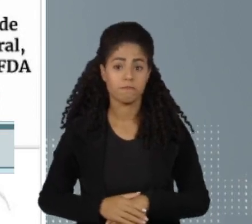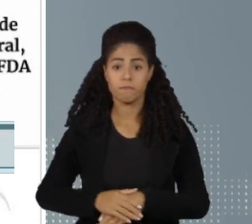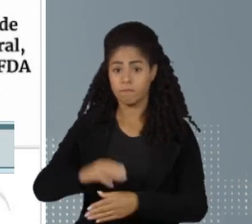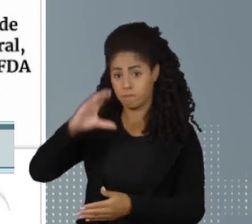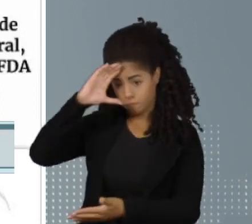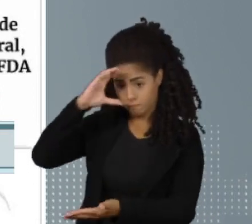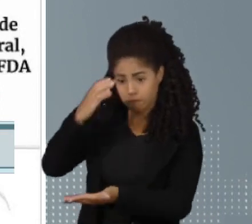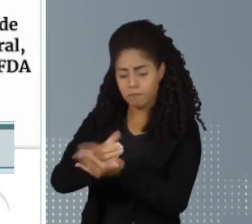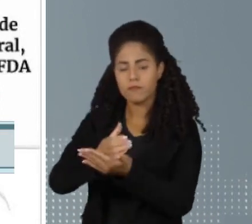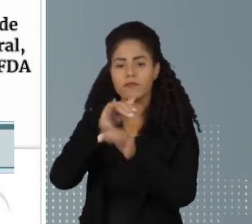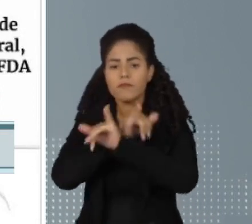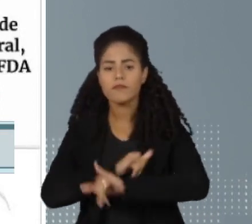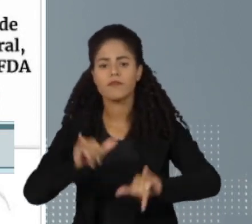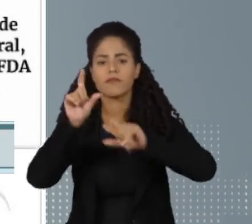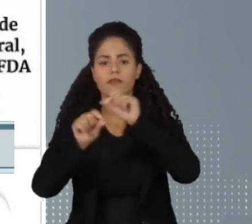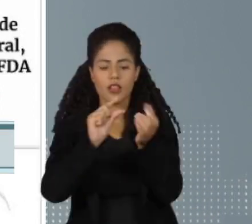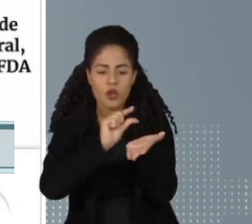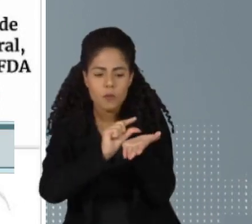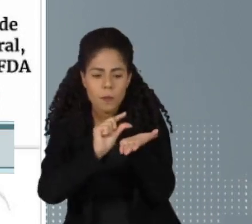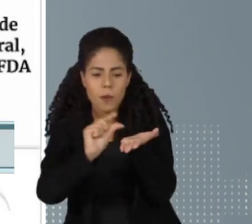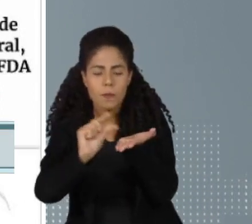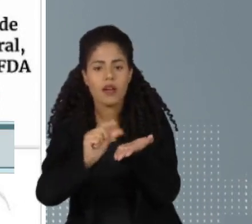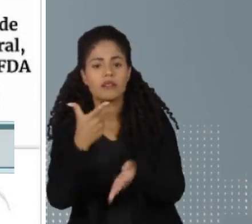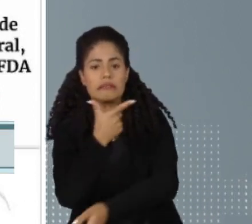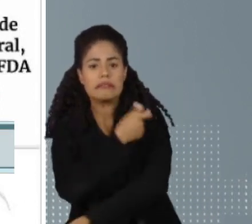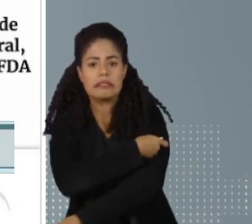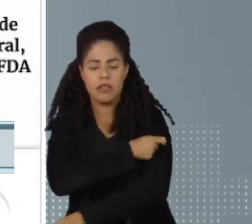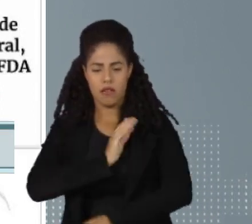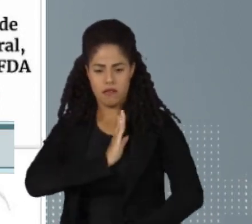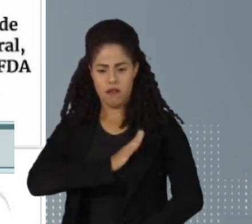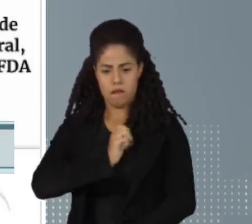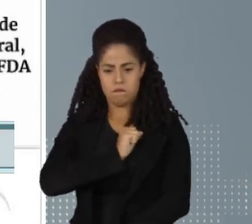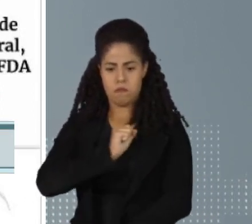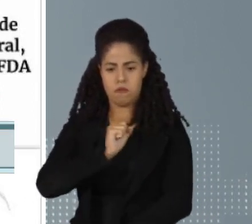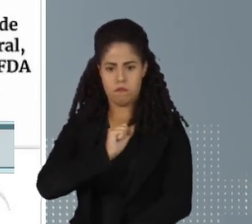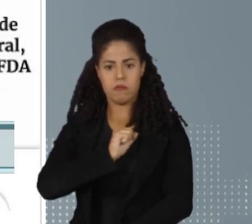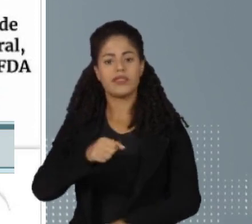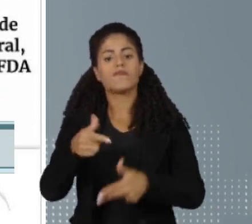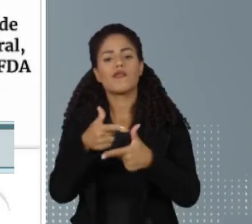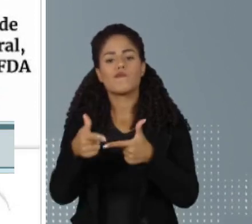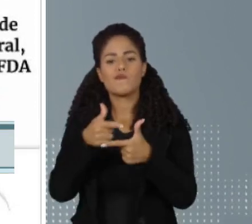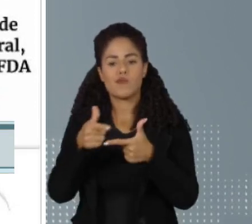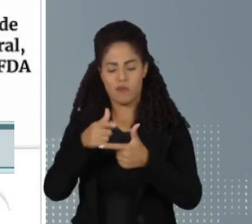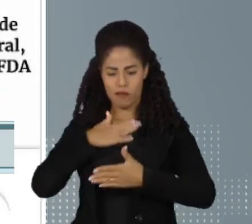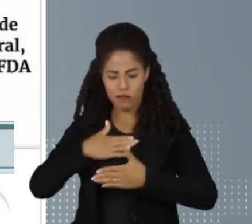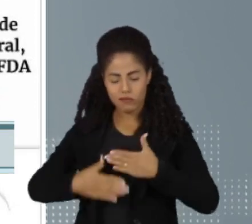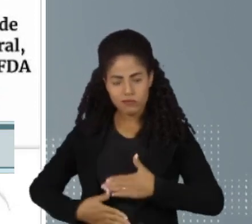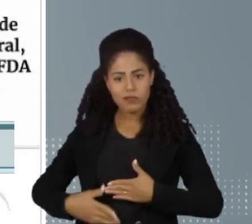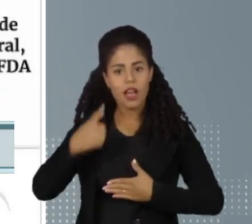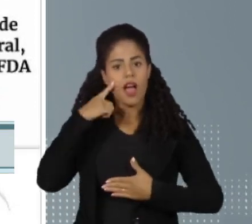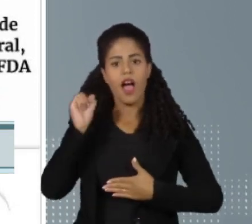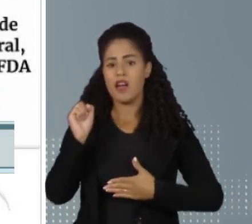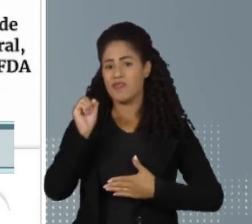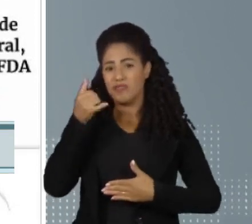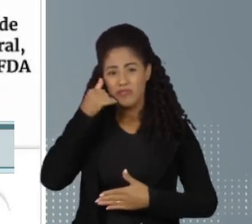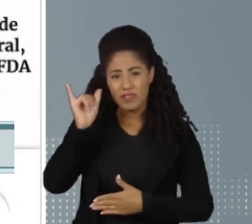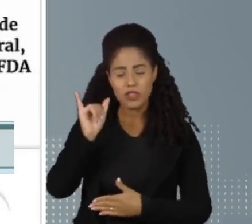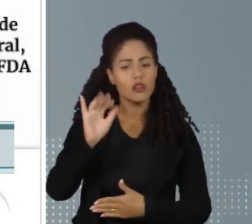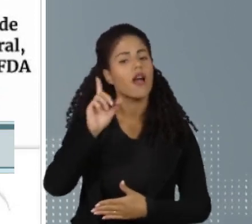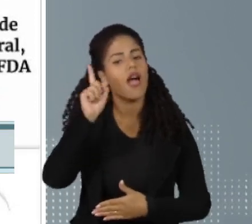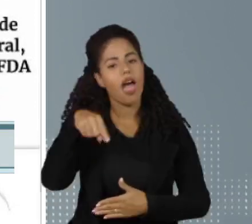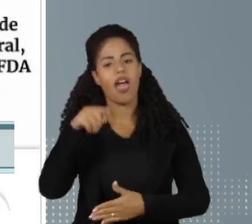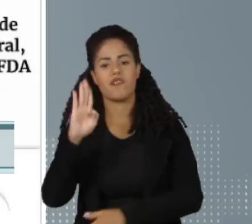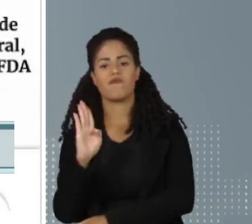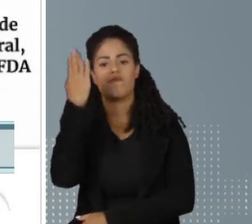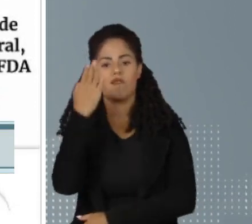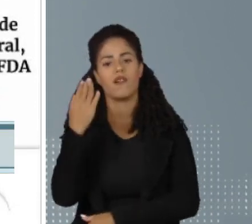compartilhadas é de que o imunizante causaria miocardite e trombose. Vítimas fatais desses problemas eram falsamente